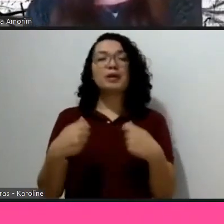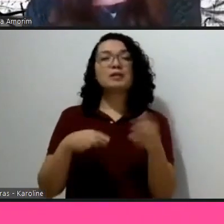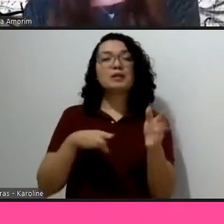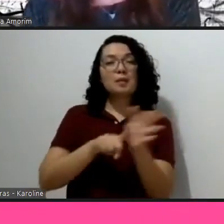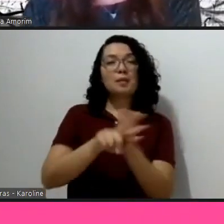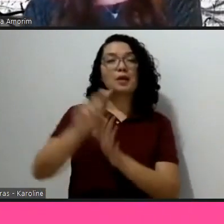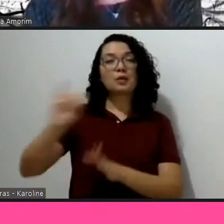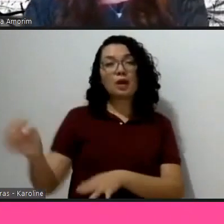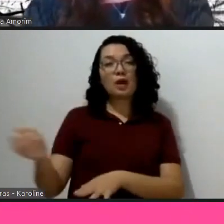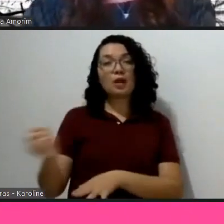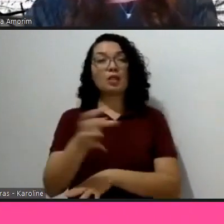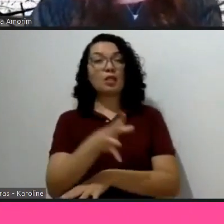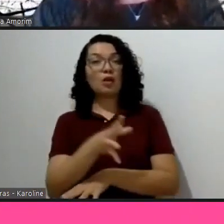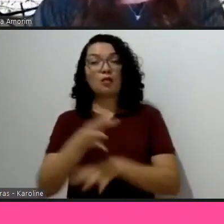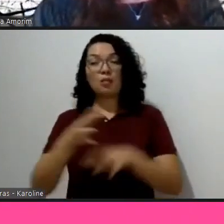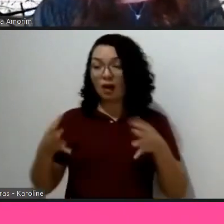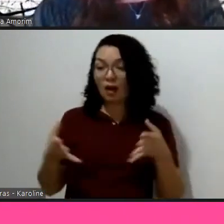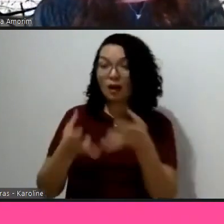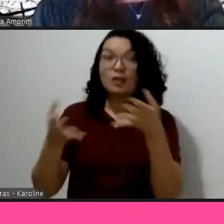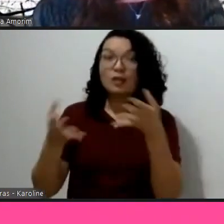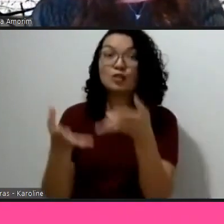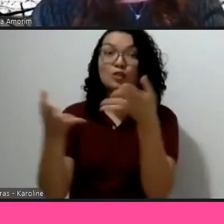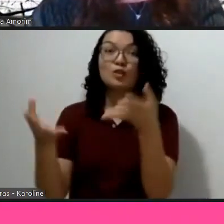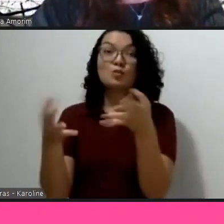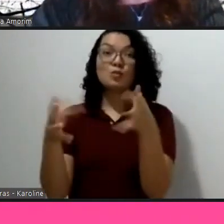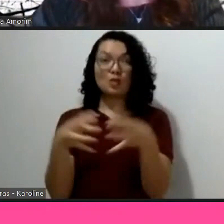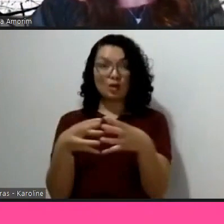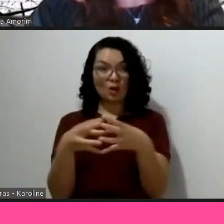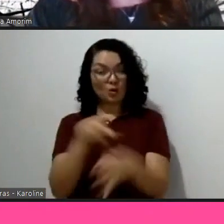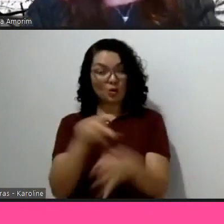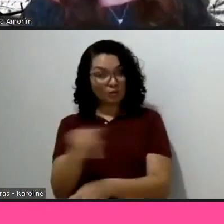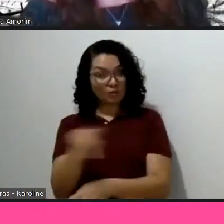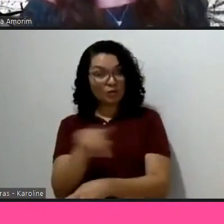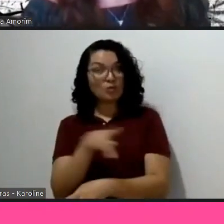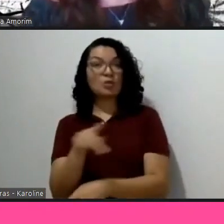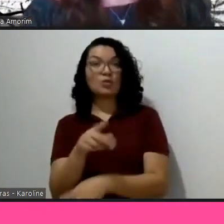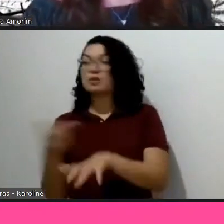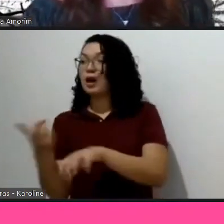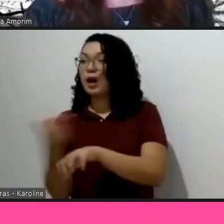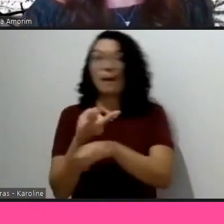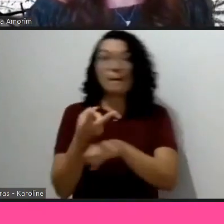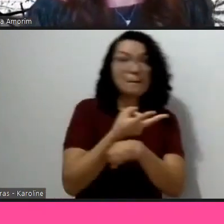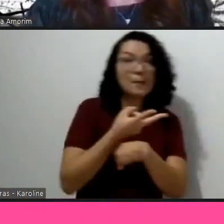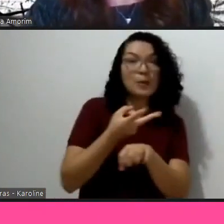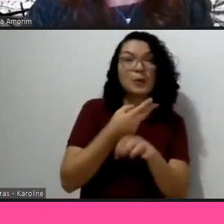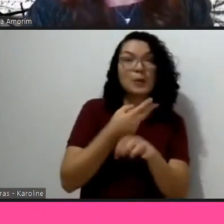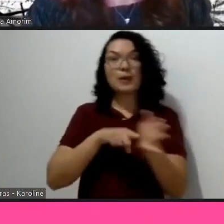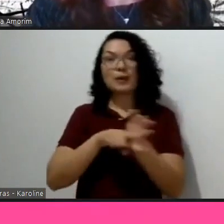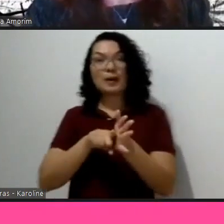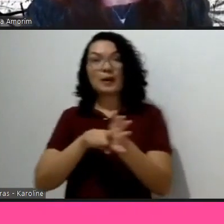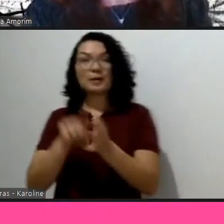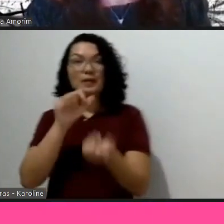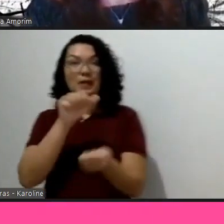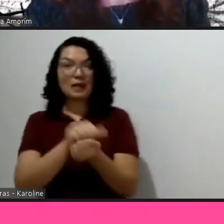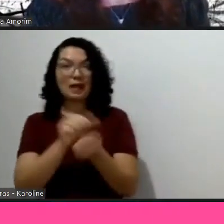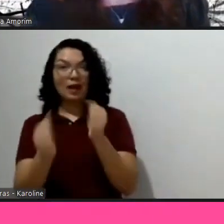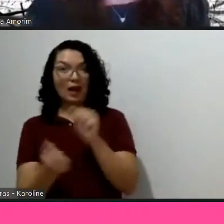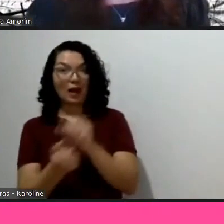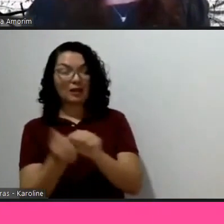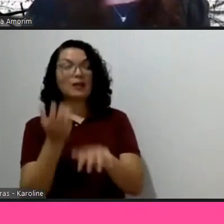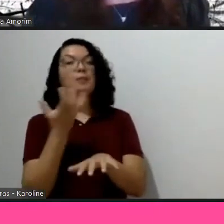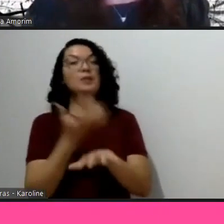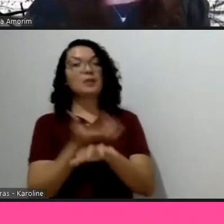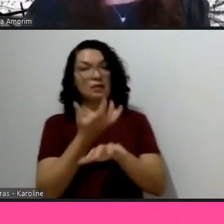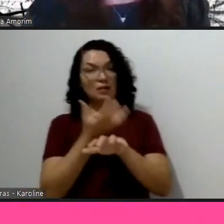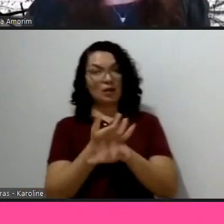desenvolver coisas novas, abordagens novas, conteúdos diferentes. Eu vejo mais por esses dois lados e o caminho da responsabilização